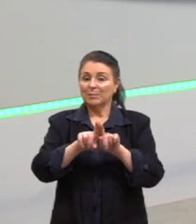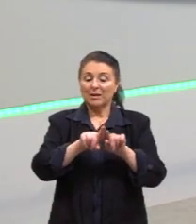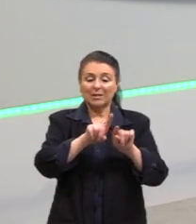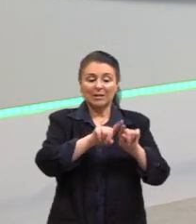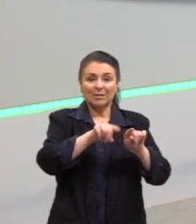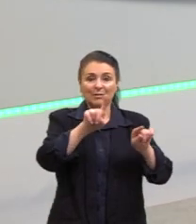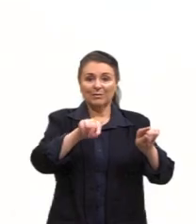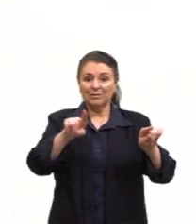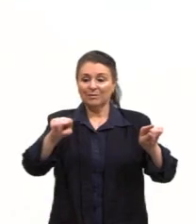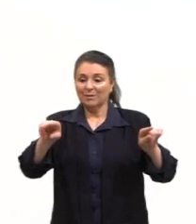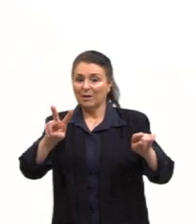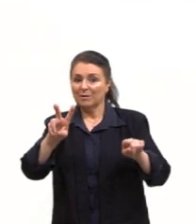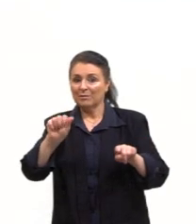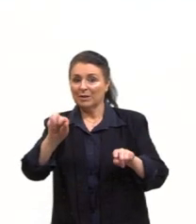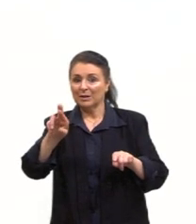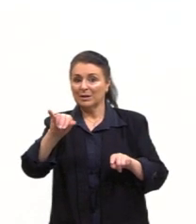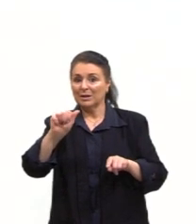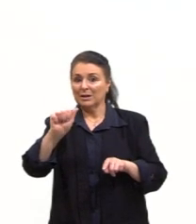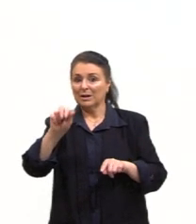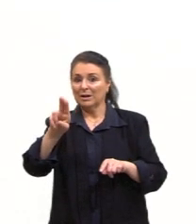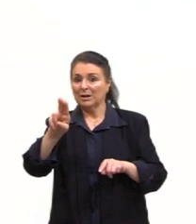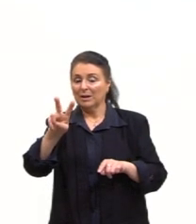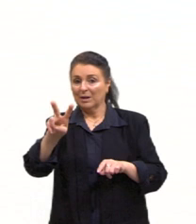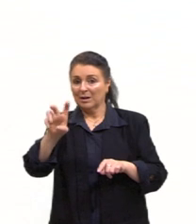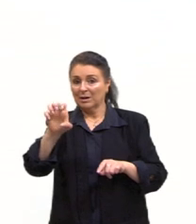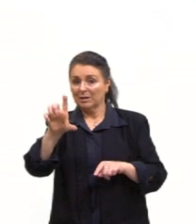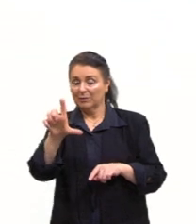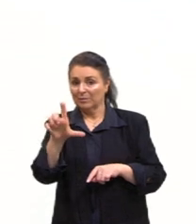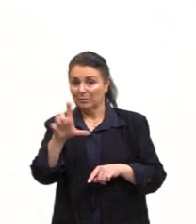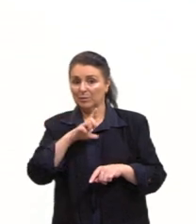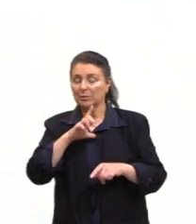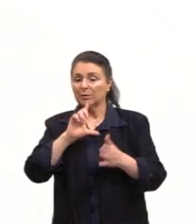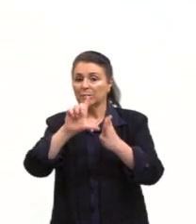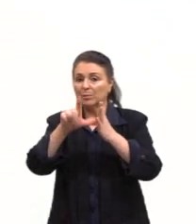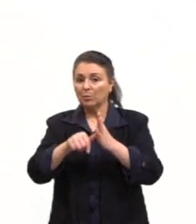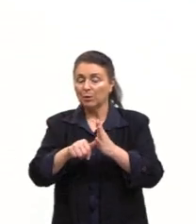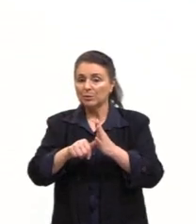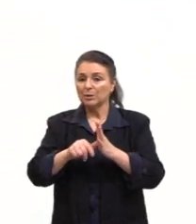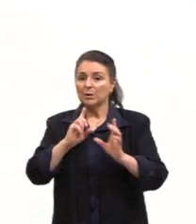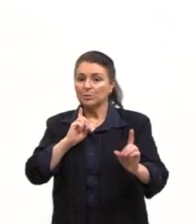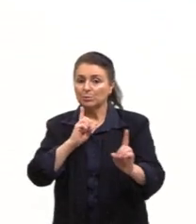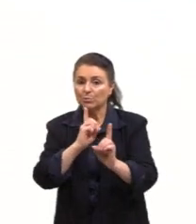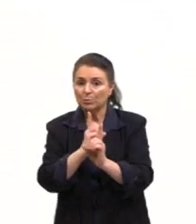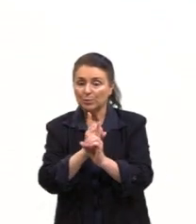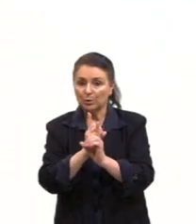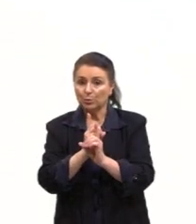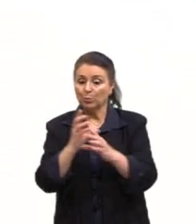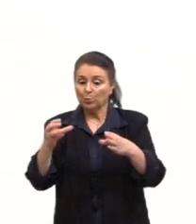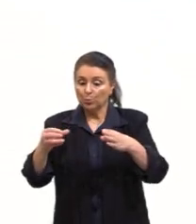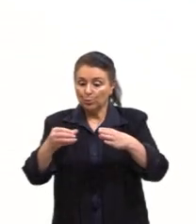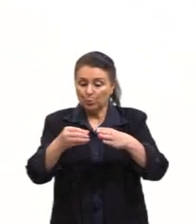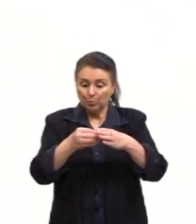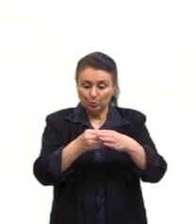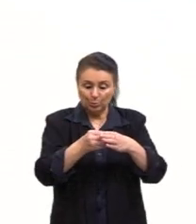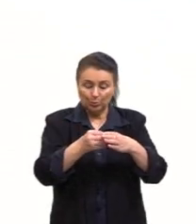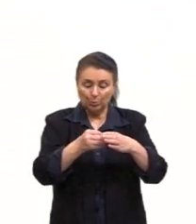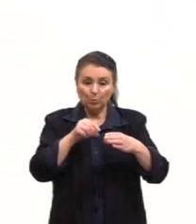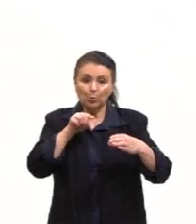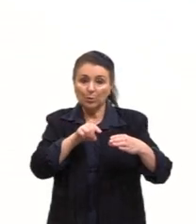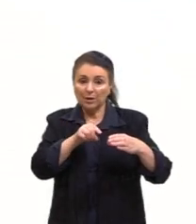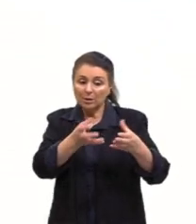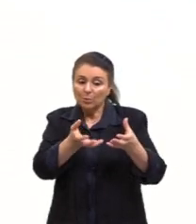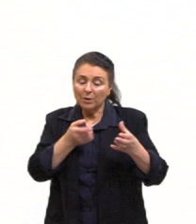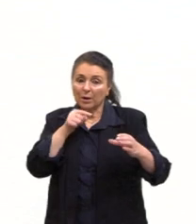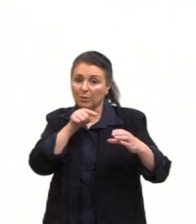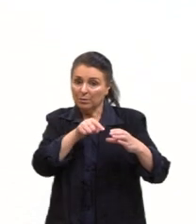variável. Depois de definir ali qual é a minha população, a minha amostra, eu tenho que saber o que eu